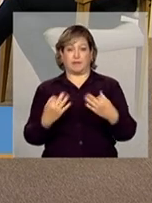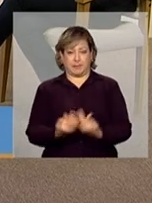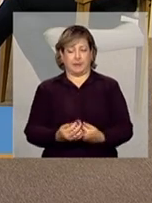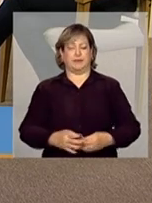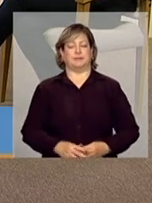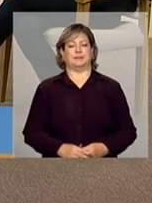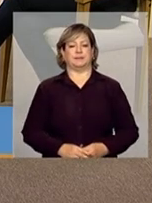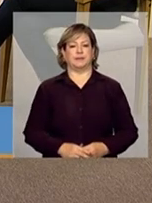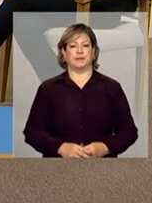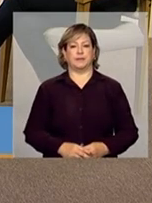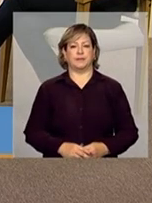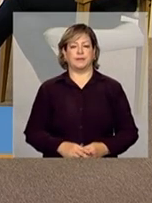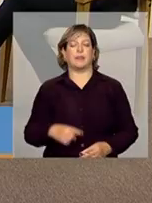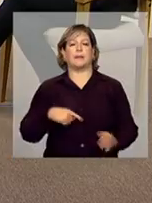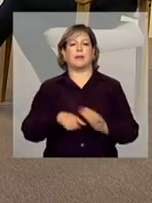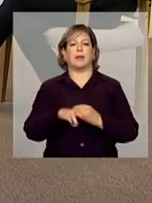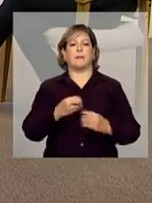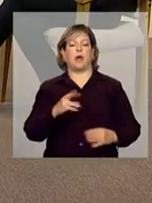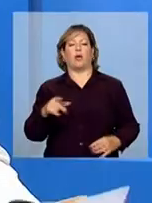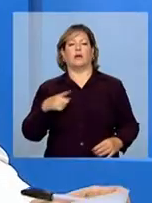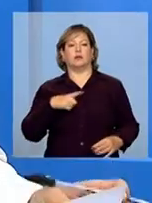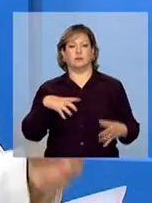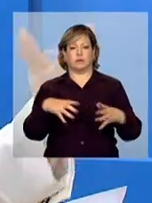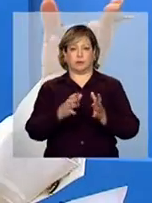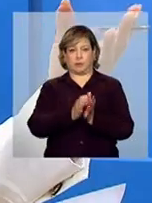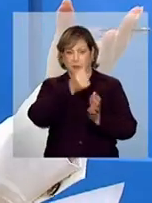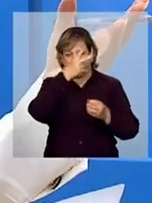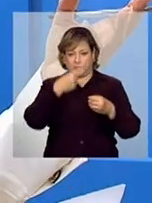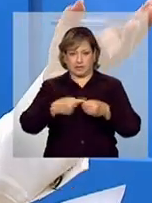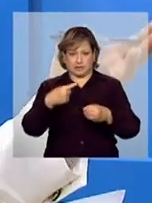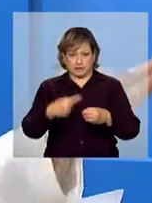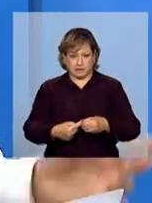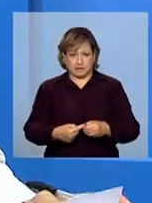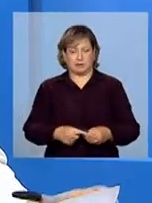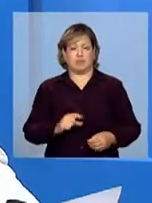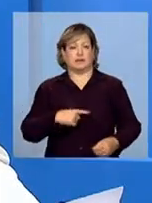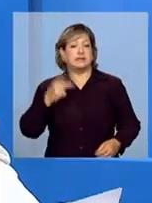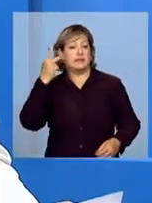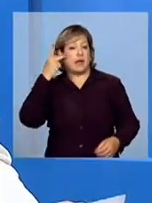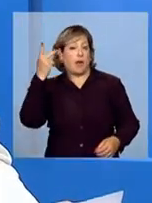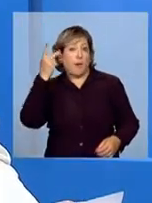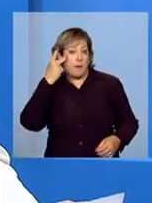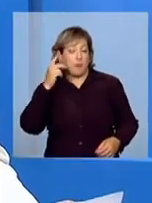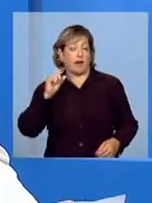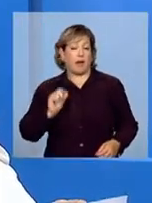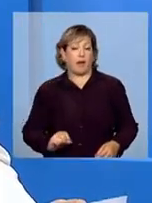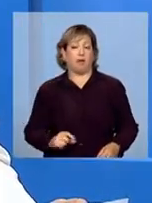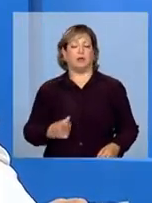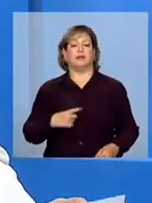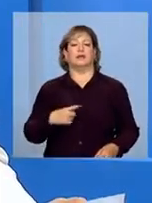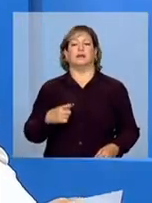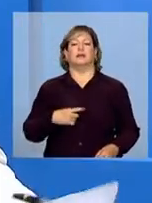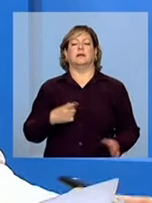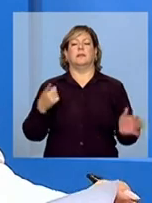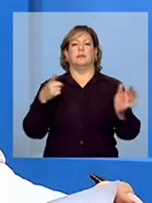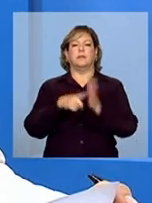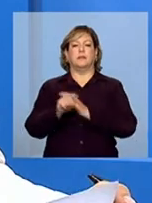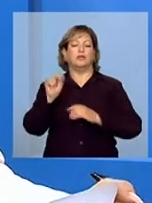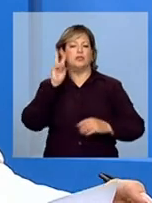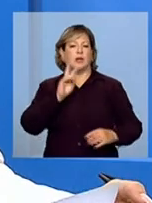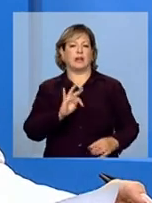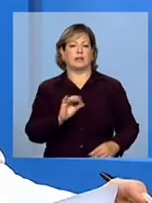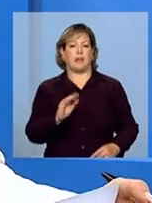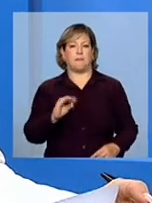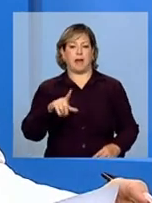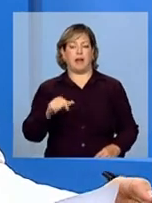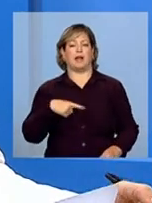Perfeito. Mauro, do município de Presidente Bernardes, em São Paulo, pertinho da minha casa, Em relação à tabela de motivos, qual